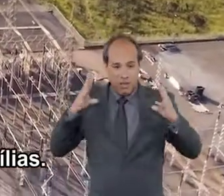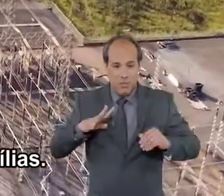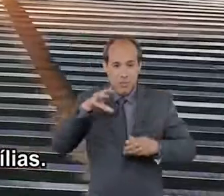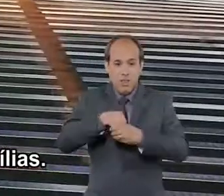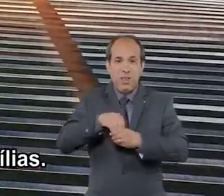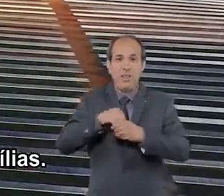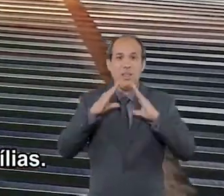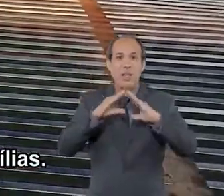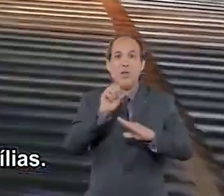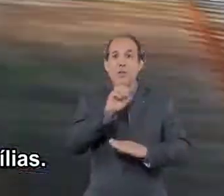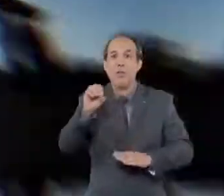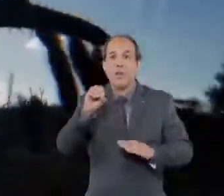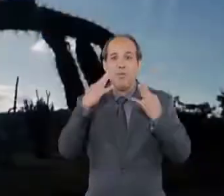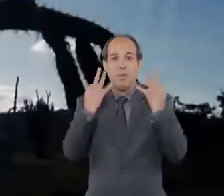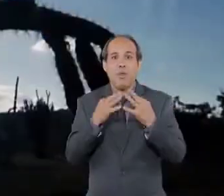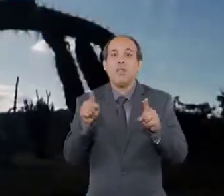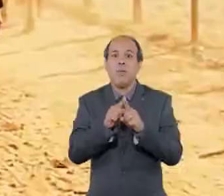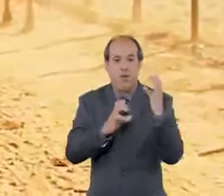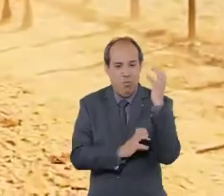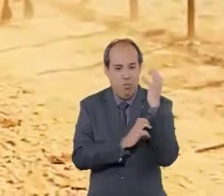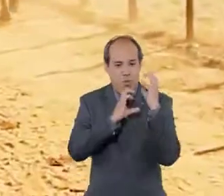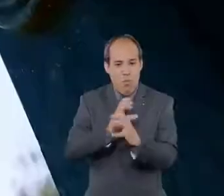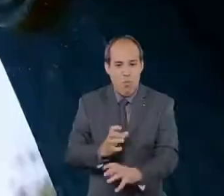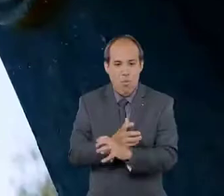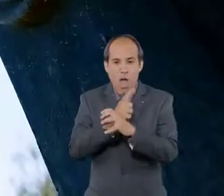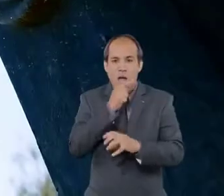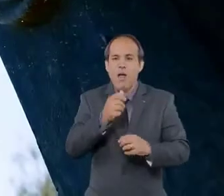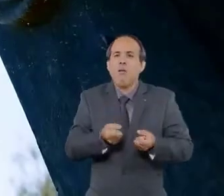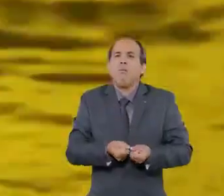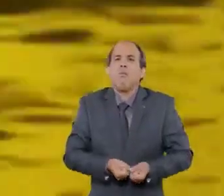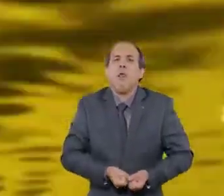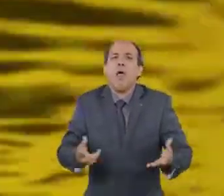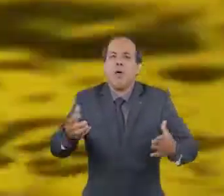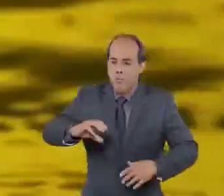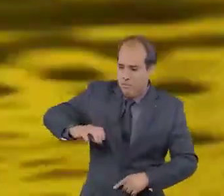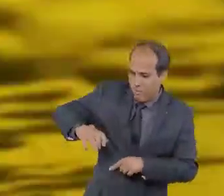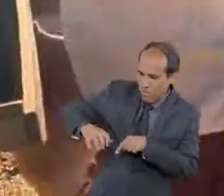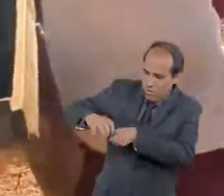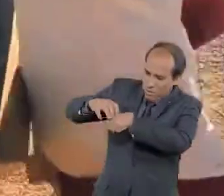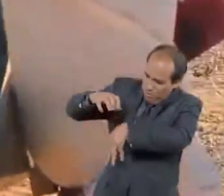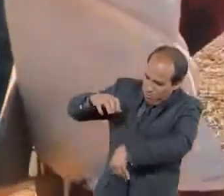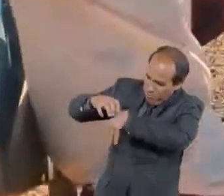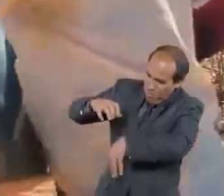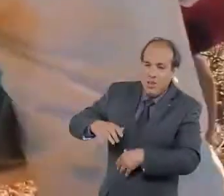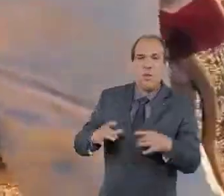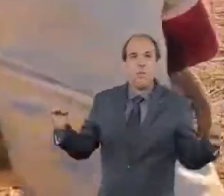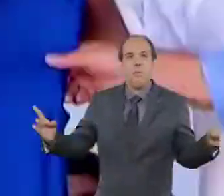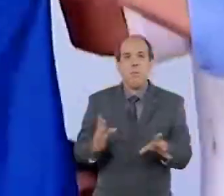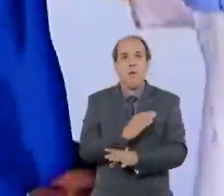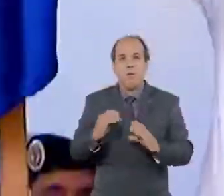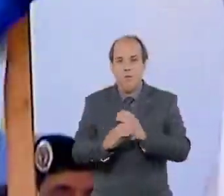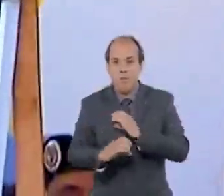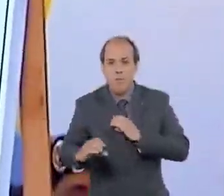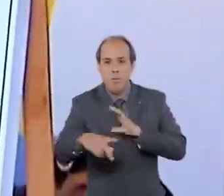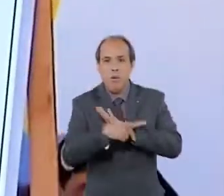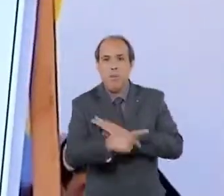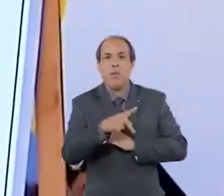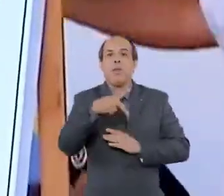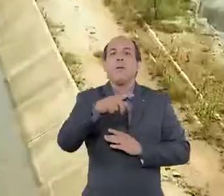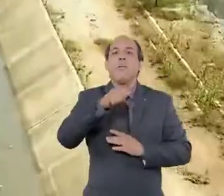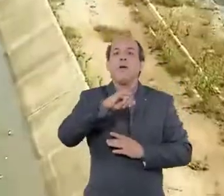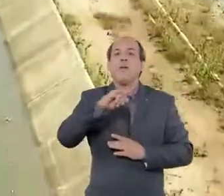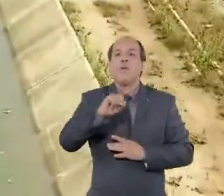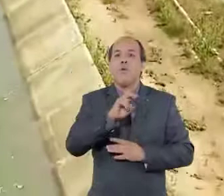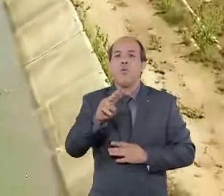800 famílias. No sertão pernambucano, água finalmente nas torneiras. Foi inaugurado o sistema adutor de